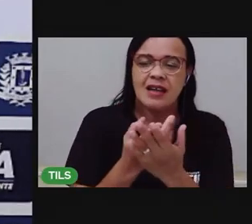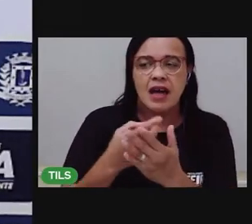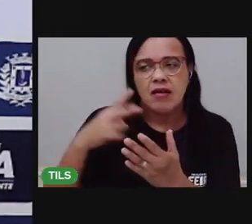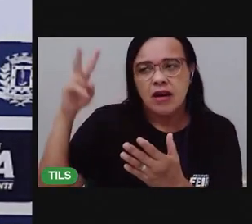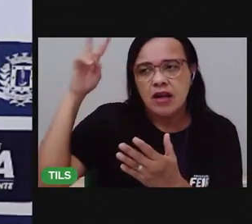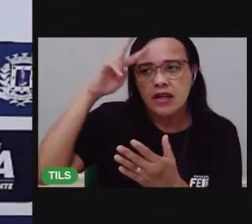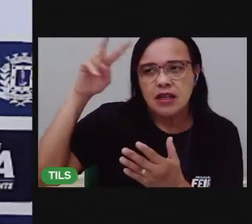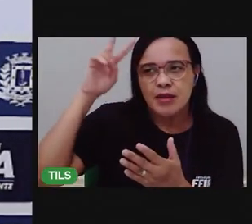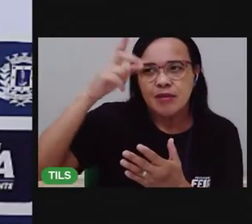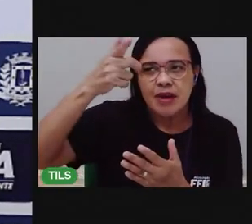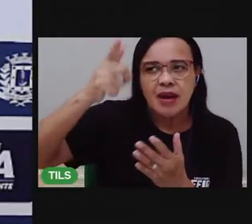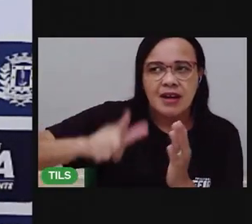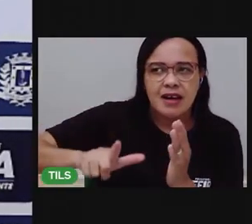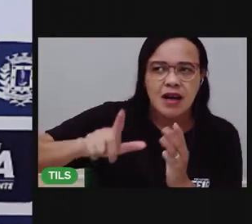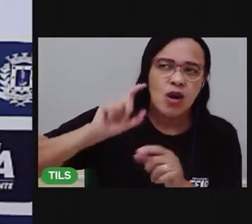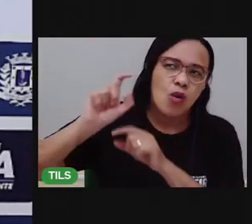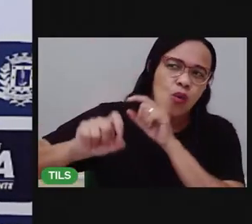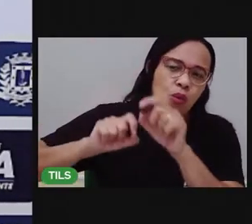o que a gente discutiu.